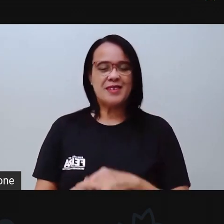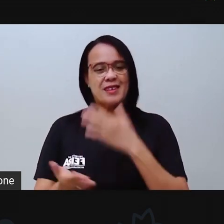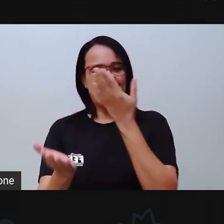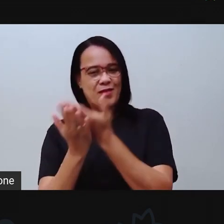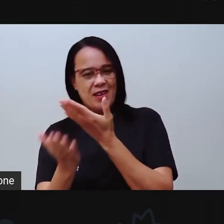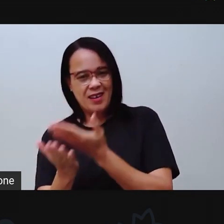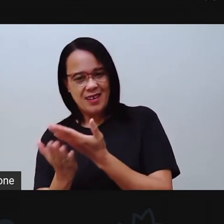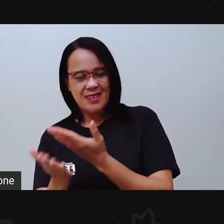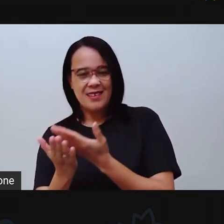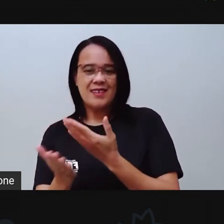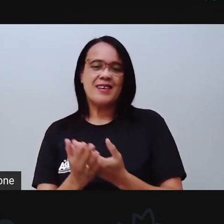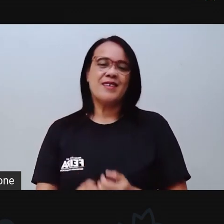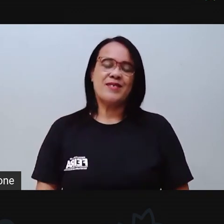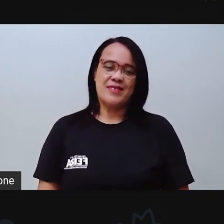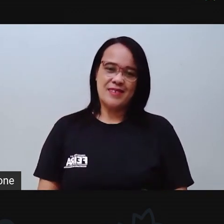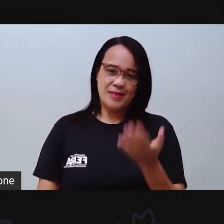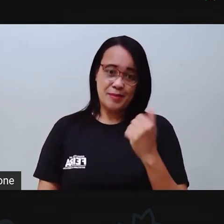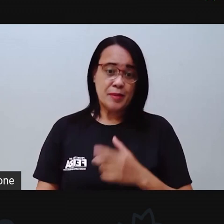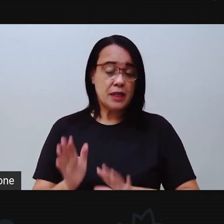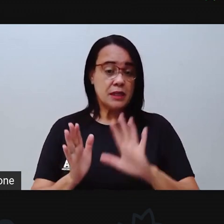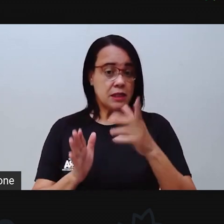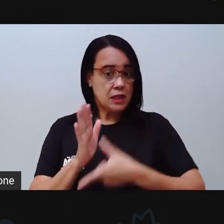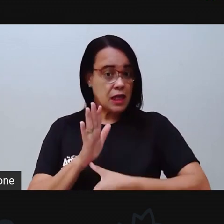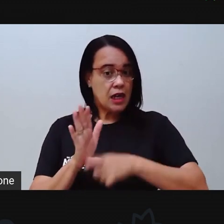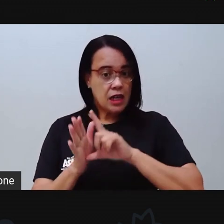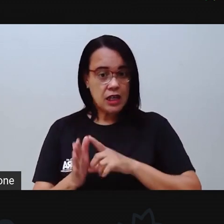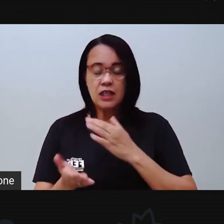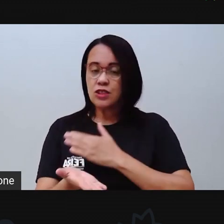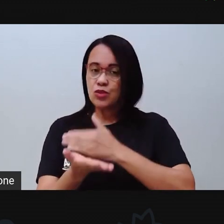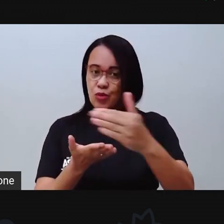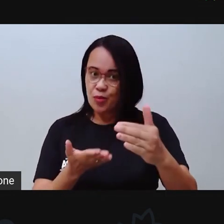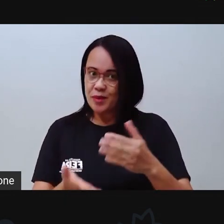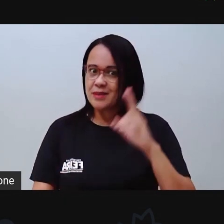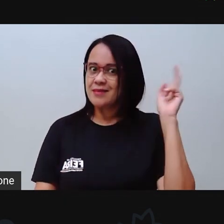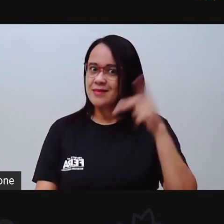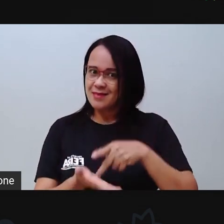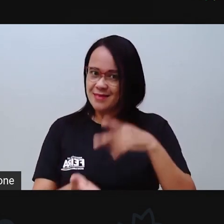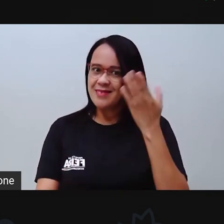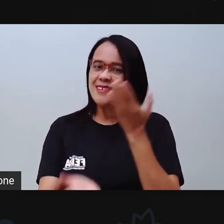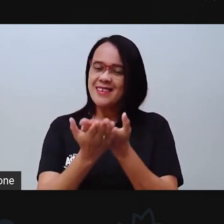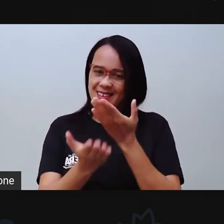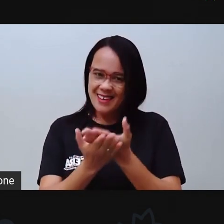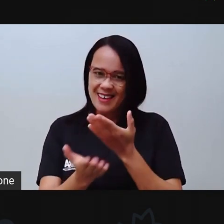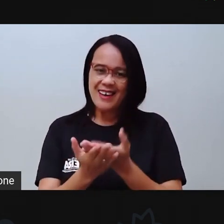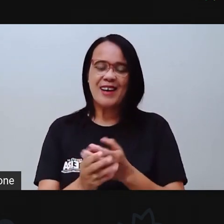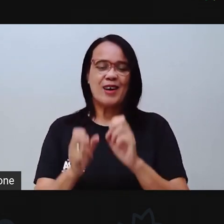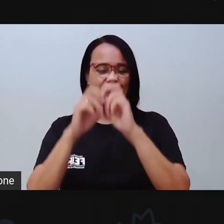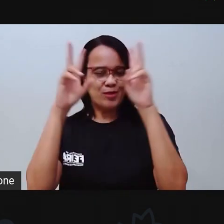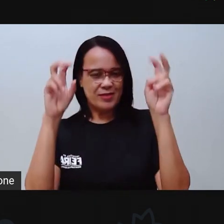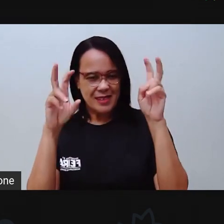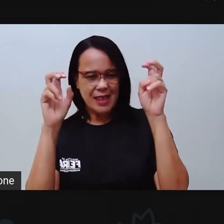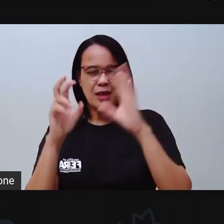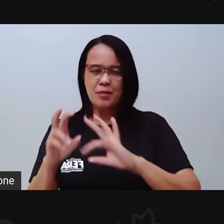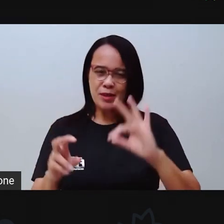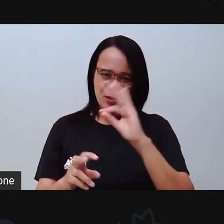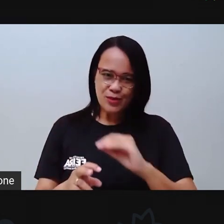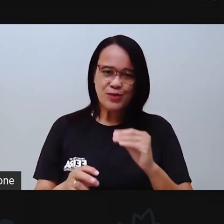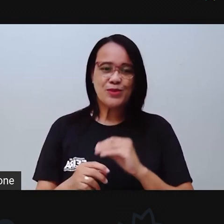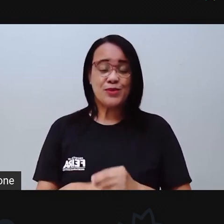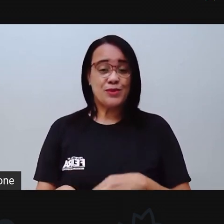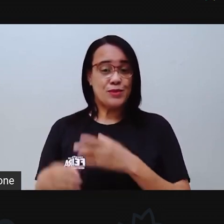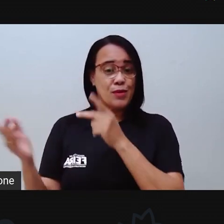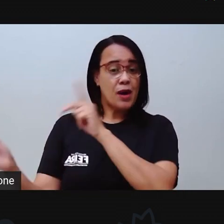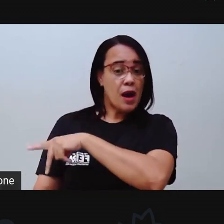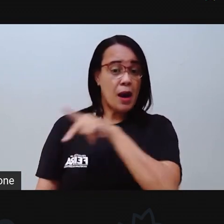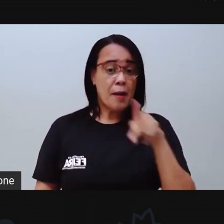aula. Vamos lá. Antes da gente começar, de fato, né, conhecendo qual é o tema da aula de hoje, a Pró trouxe